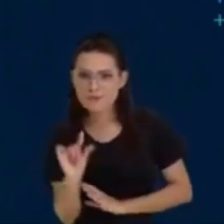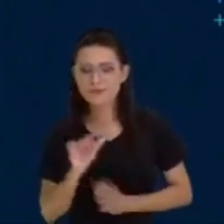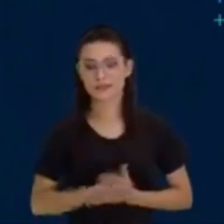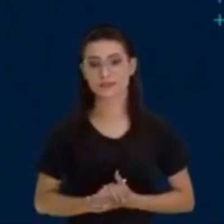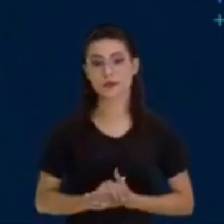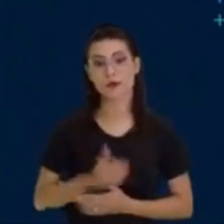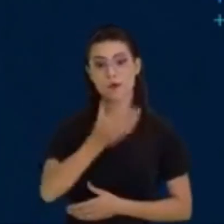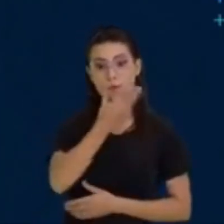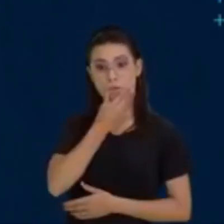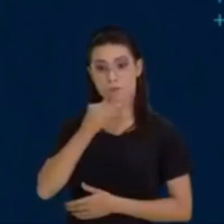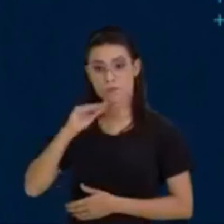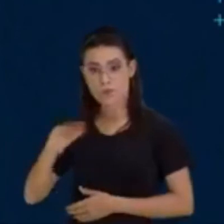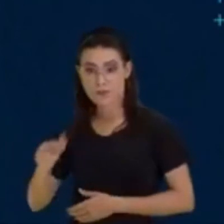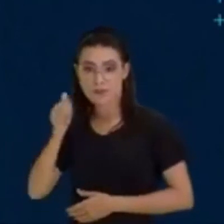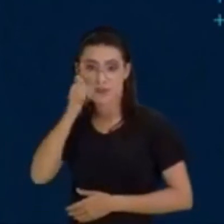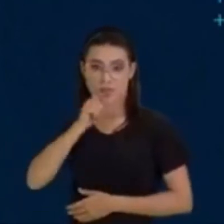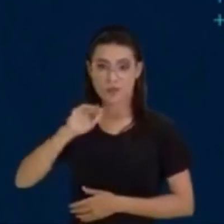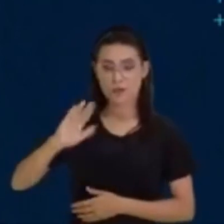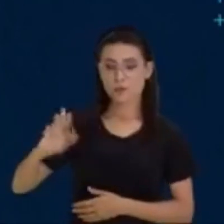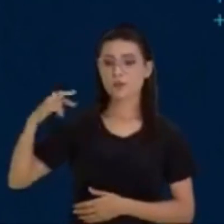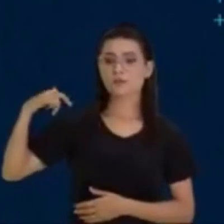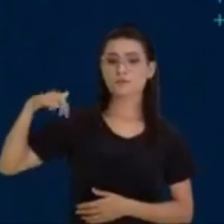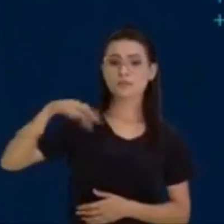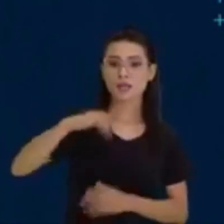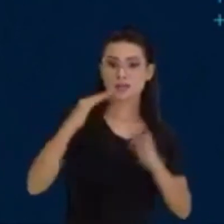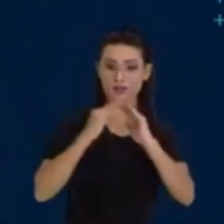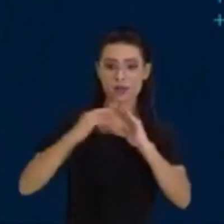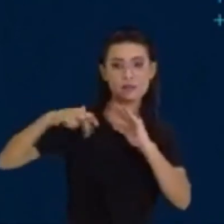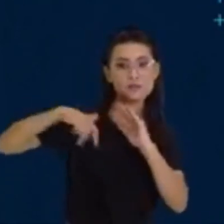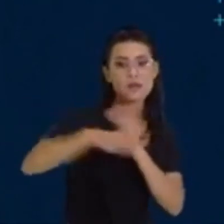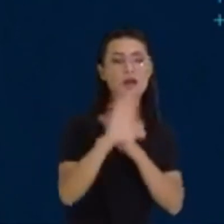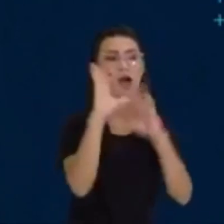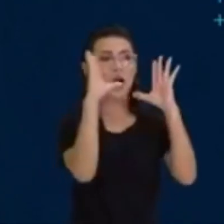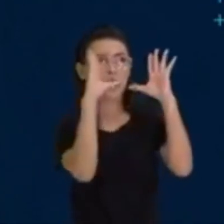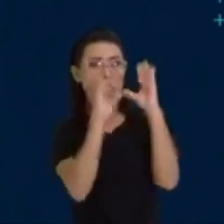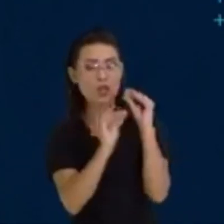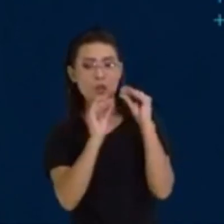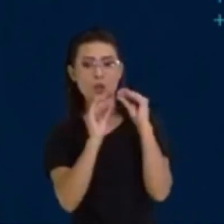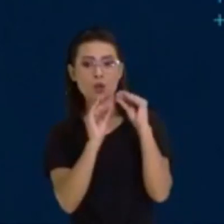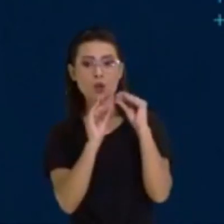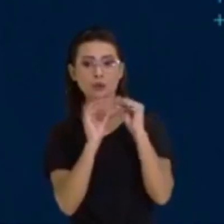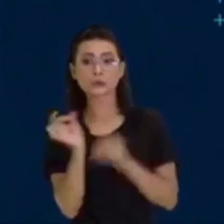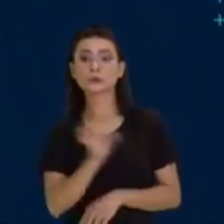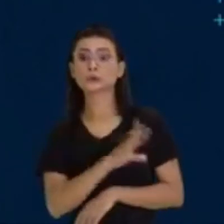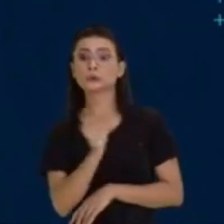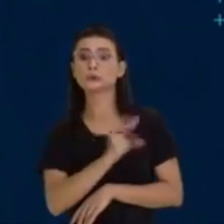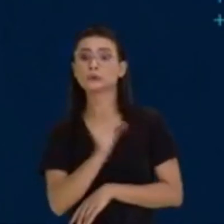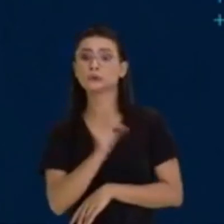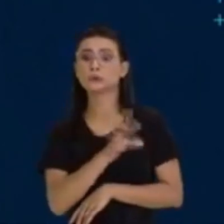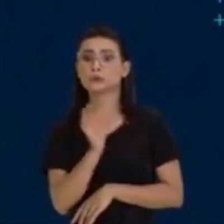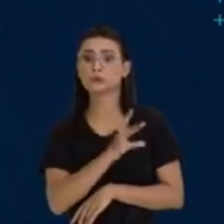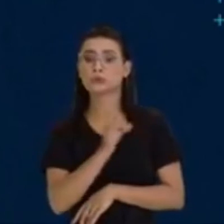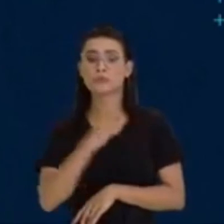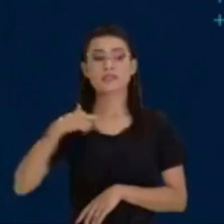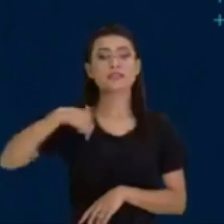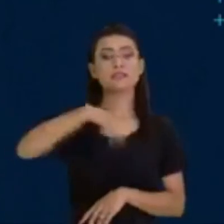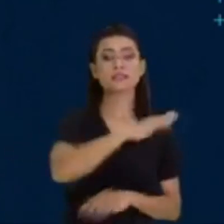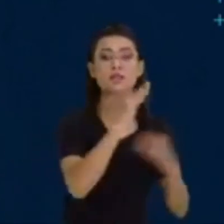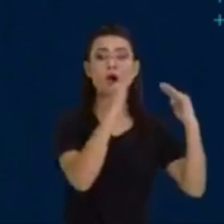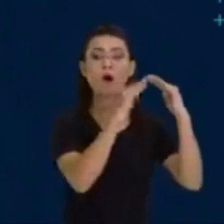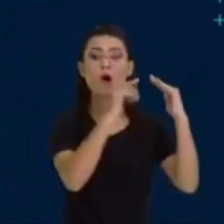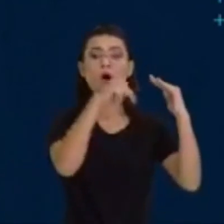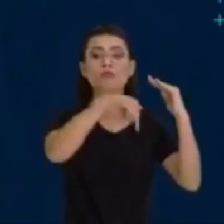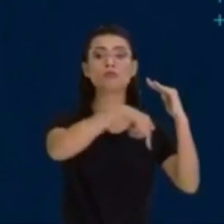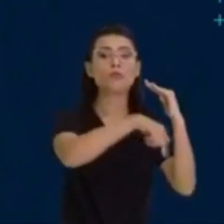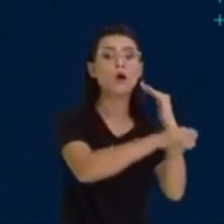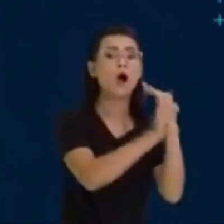neguinha estavam saindo de casa à noite e com medo, só para ir à sentina, que havia sido construída pelo pai para